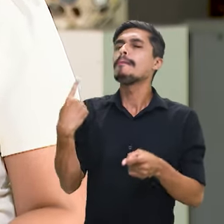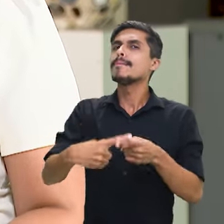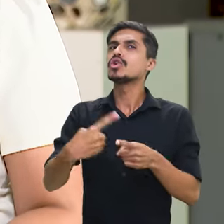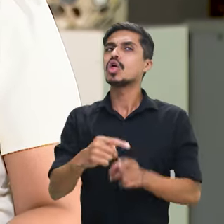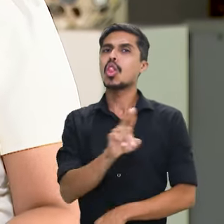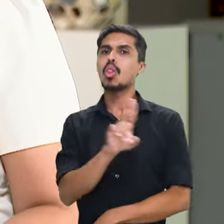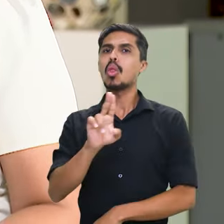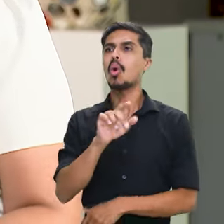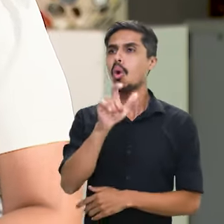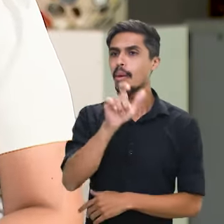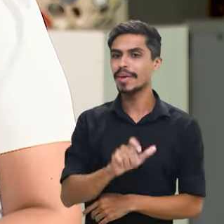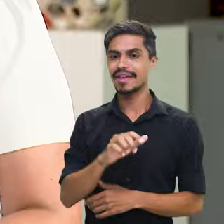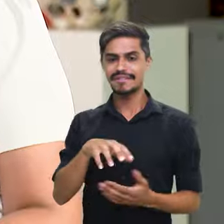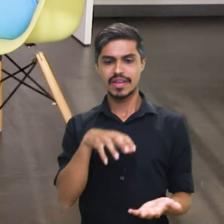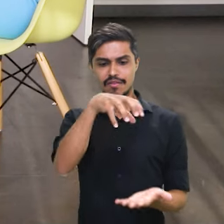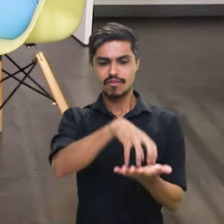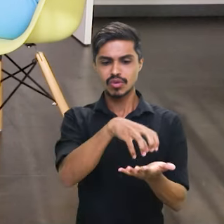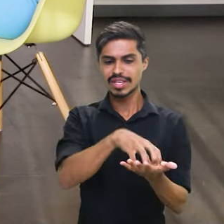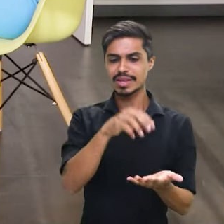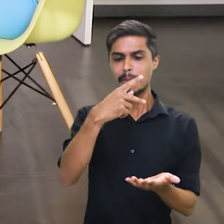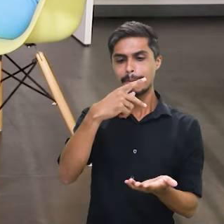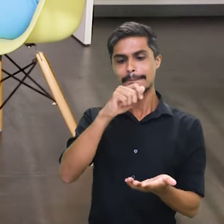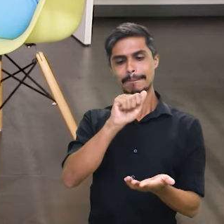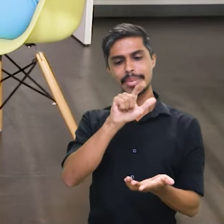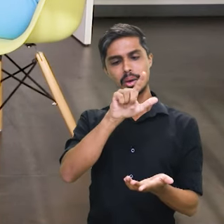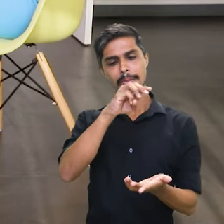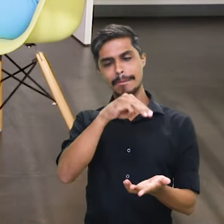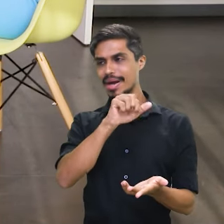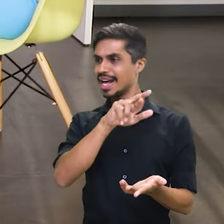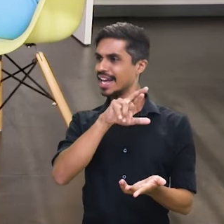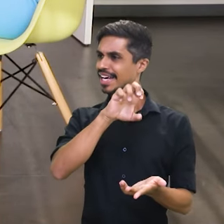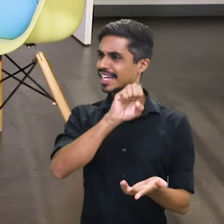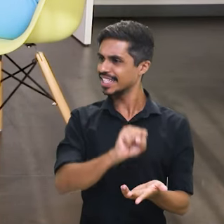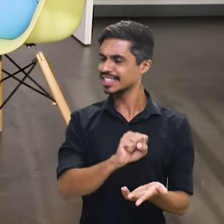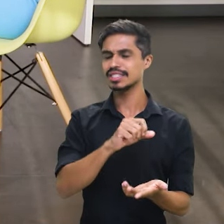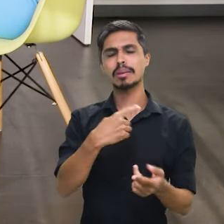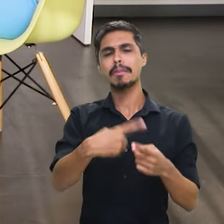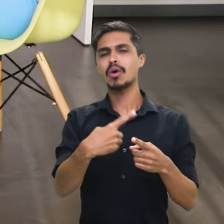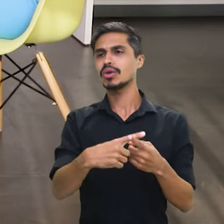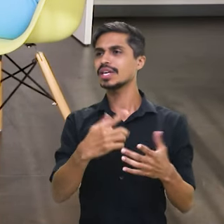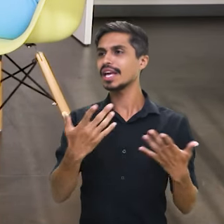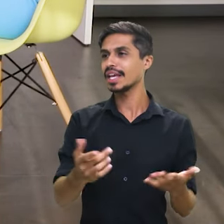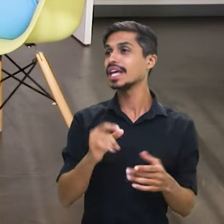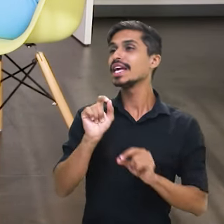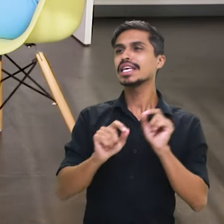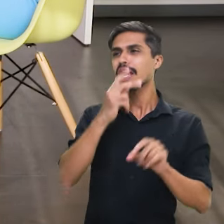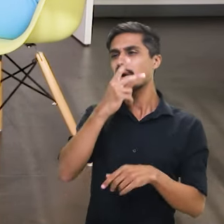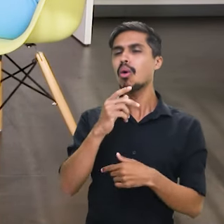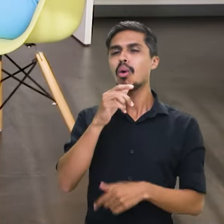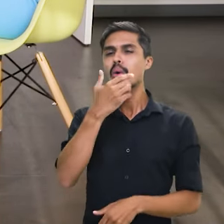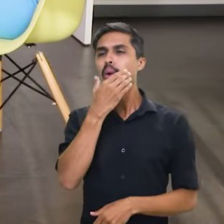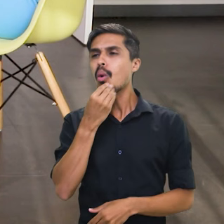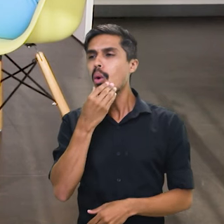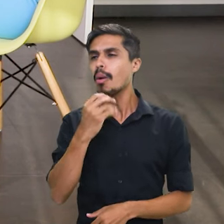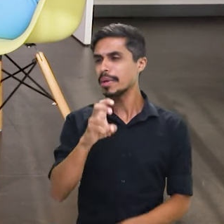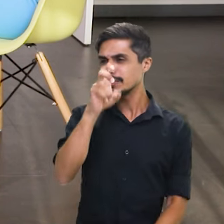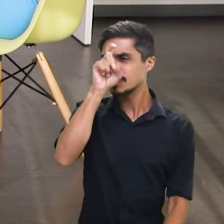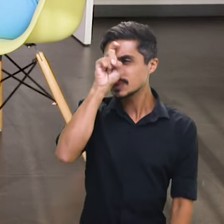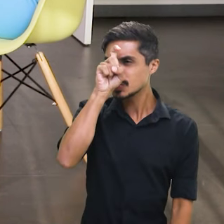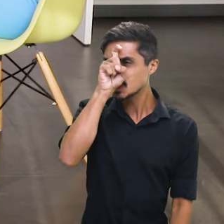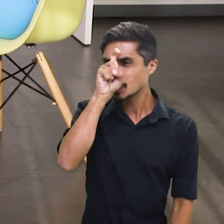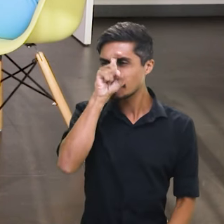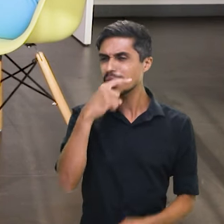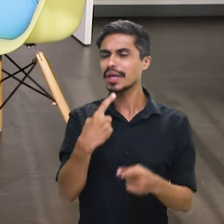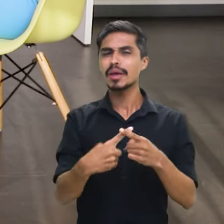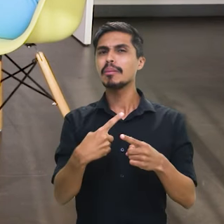o porquê o nome dessa fundação, Fundação Palmares, quem foi zumbi dos Palmares, a gente pode destacar